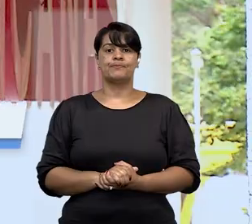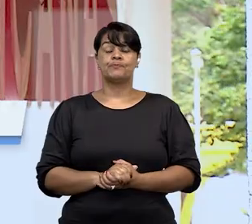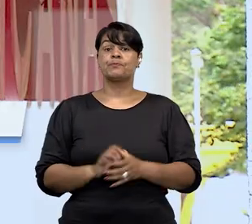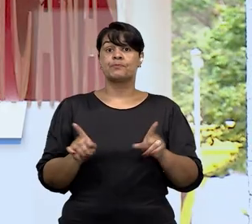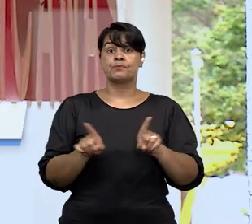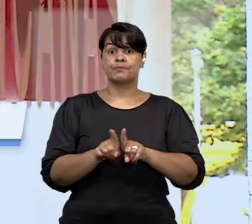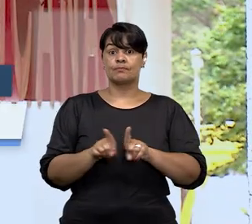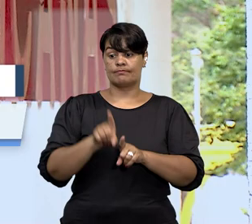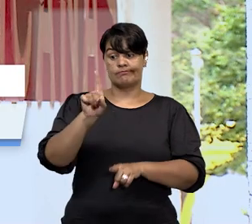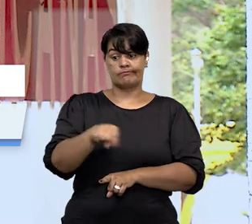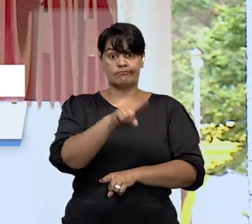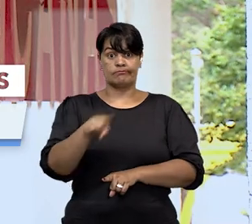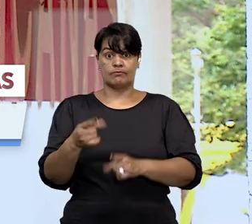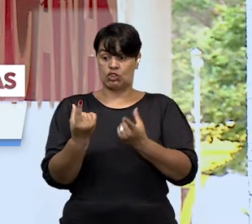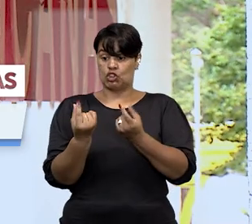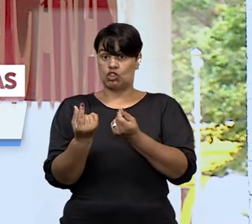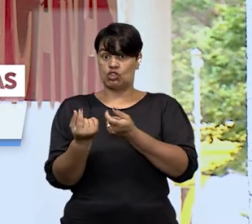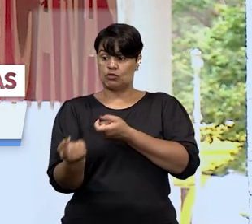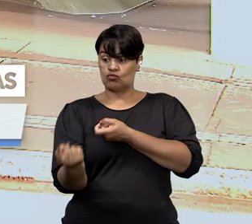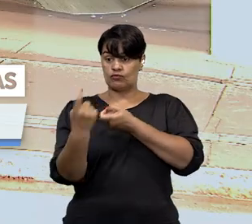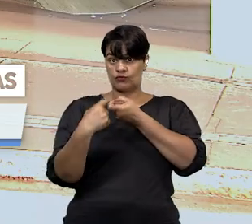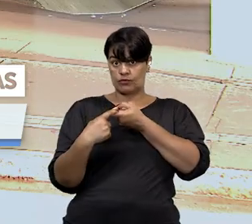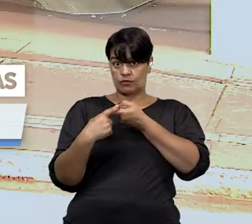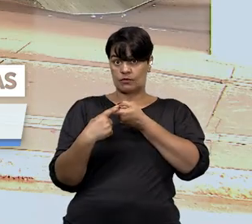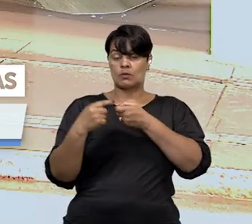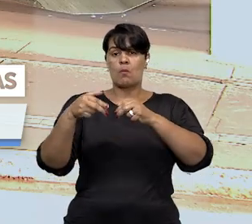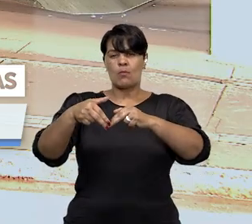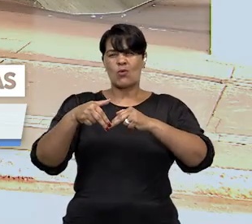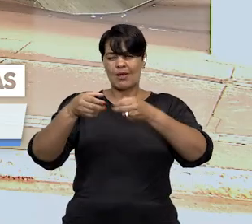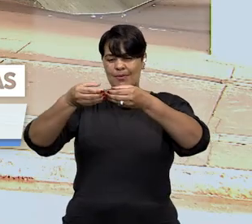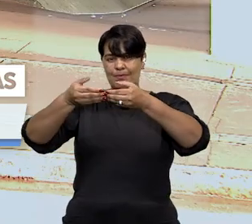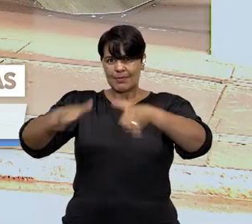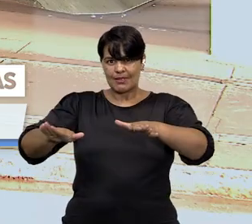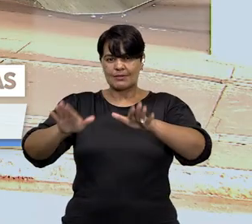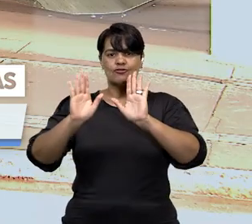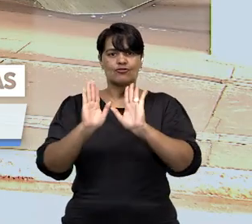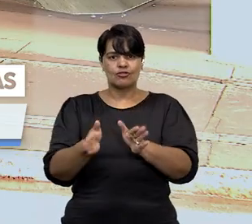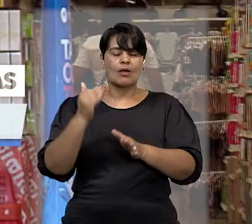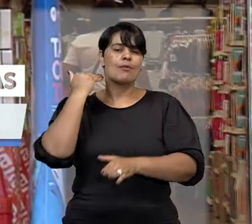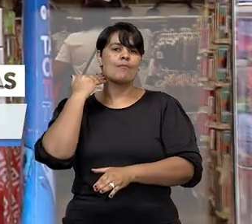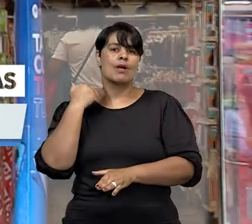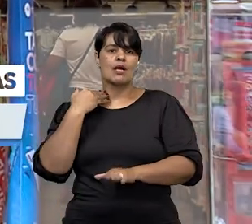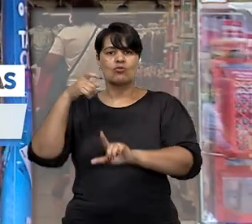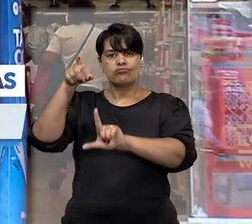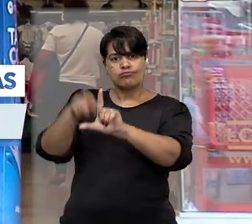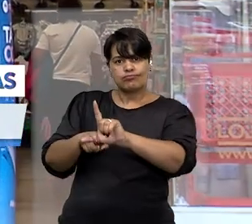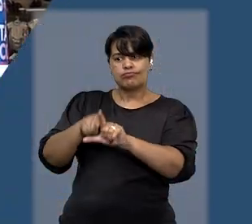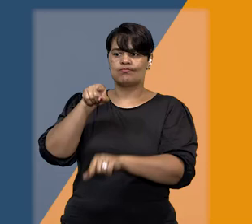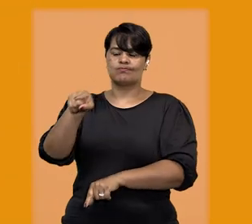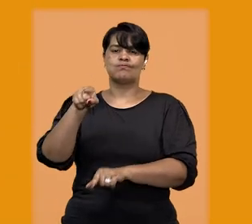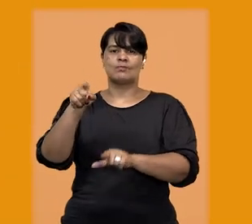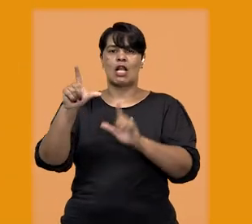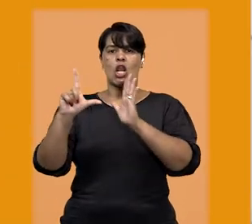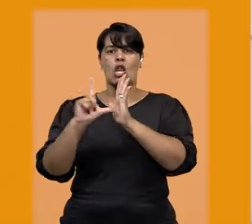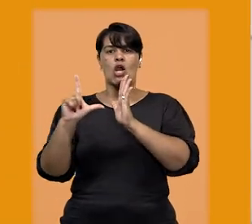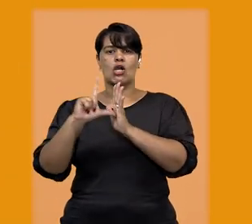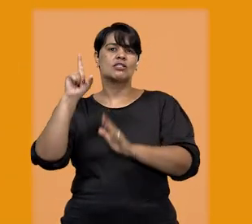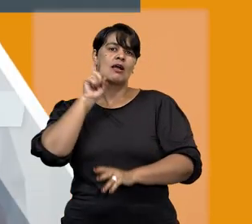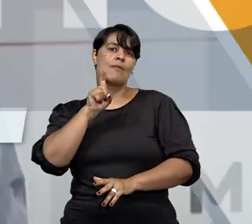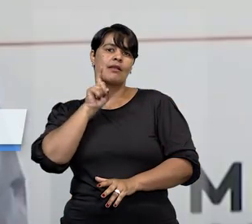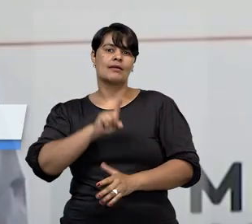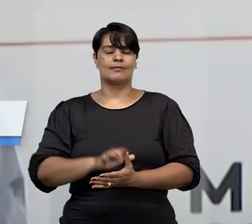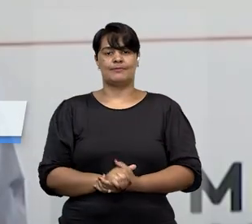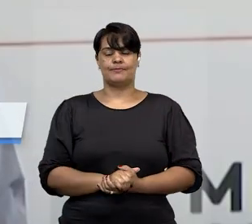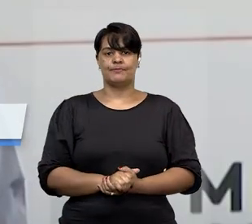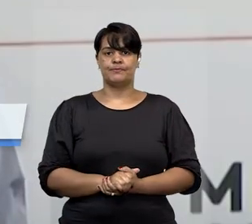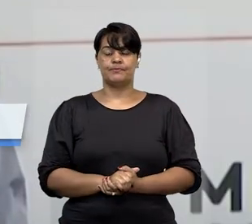devolução de valores que haviam sido compensados por banco credor para a rede varejista americanas. E mais,